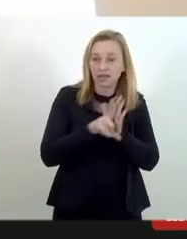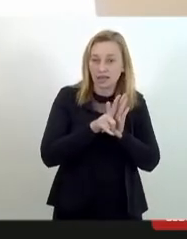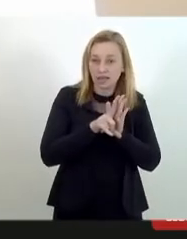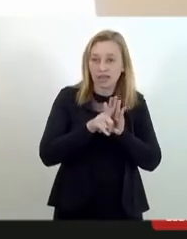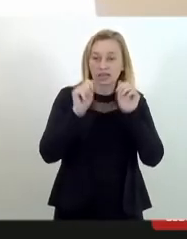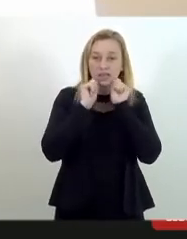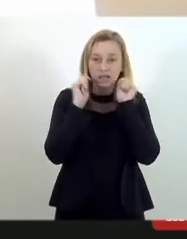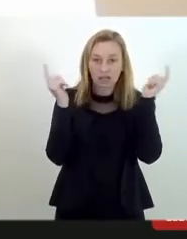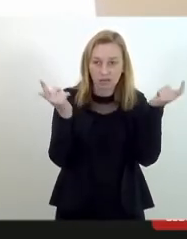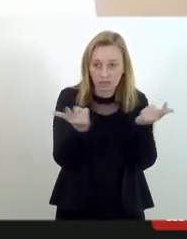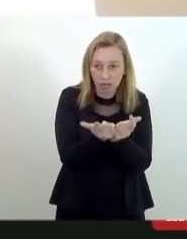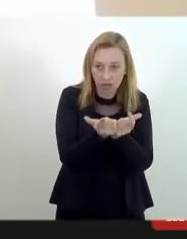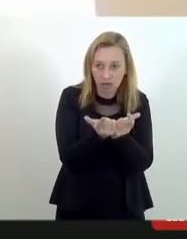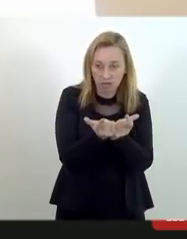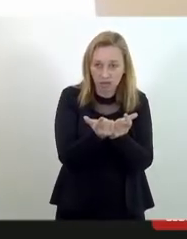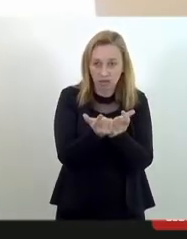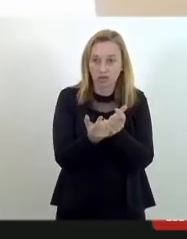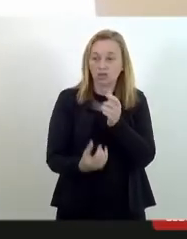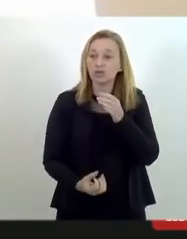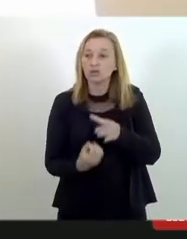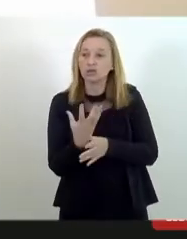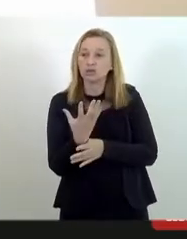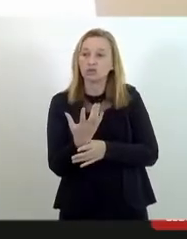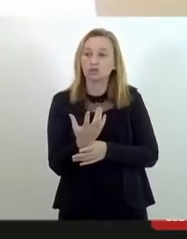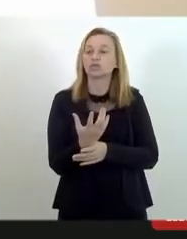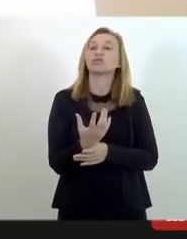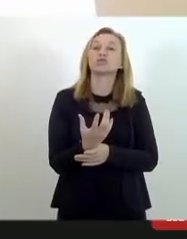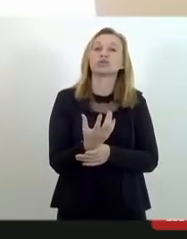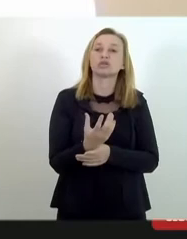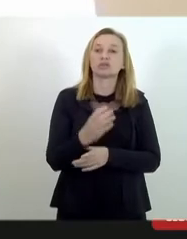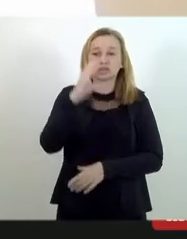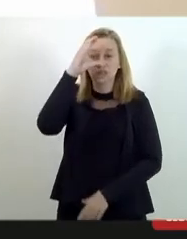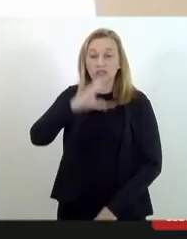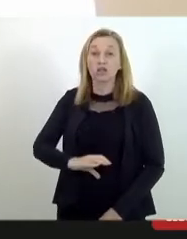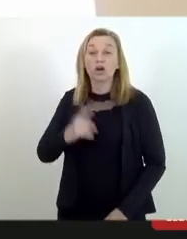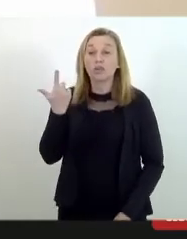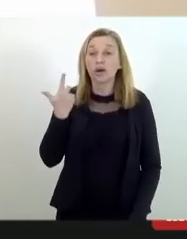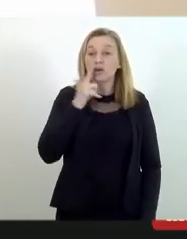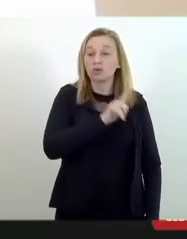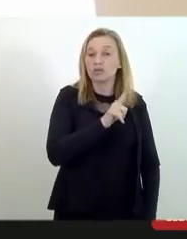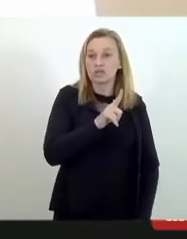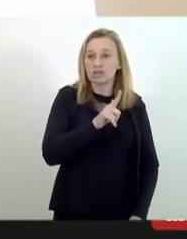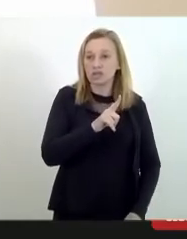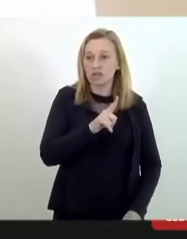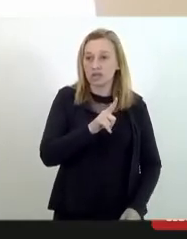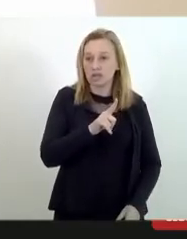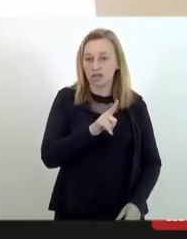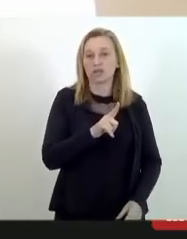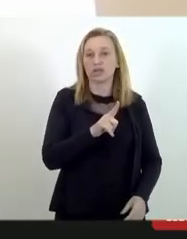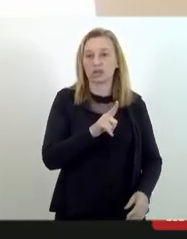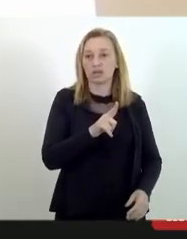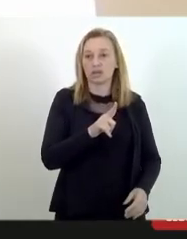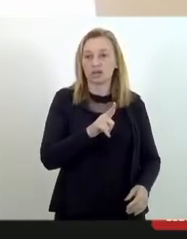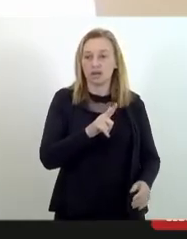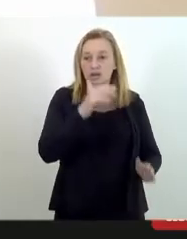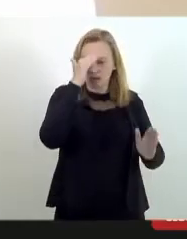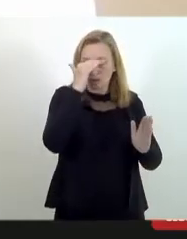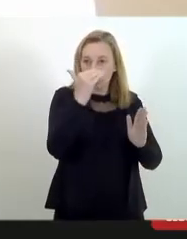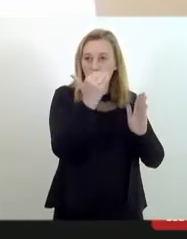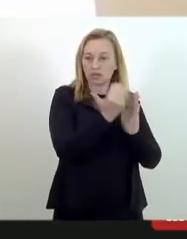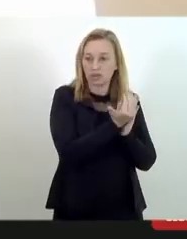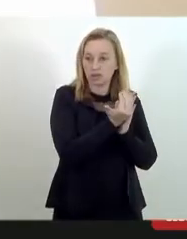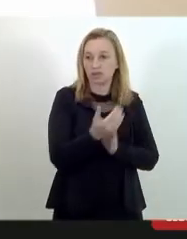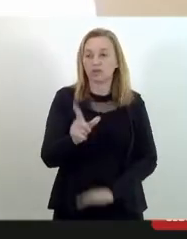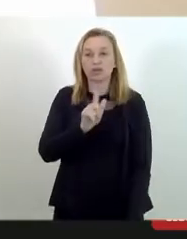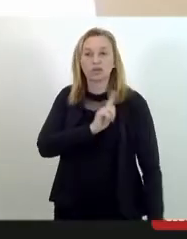Assembleia de Construção e de Cidadania para conseguir promover gestões não apenas no Executivo Estadual, mas também numa